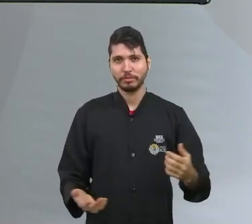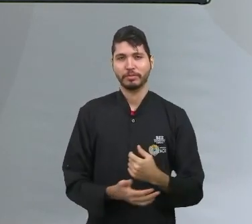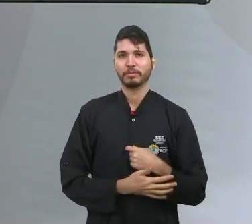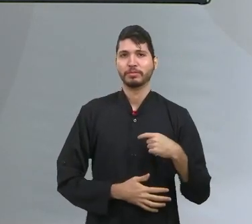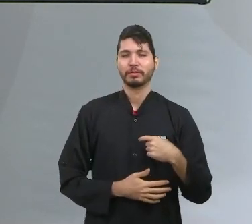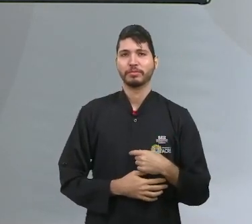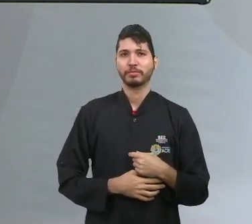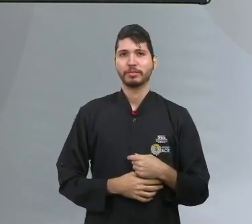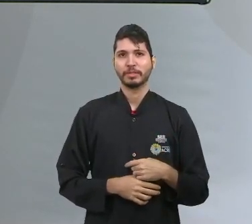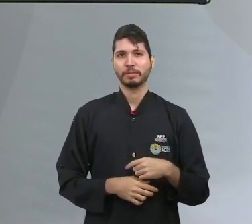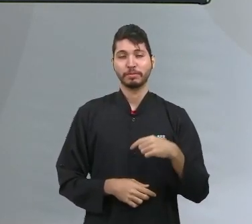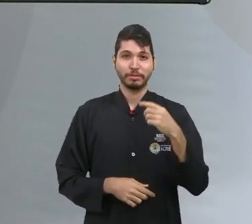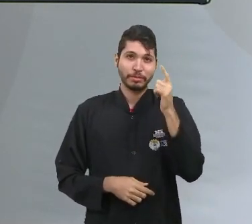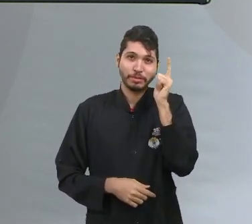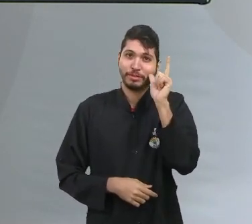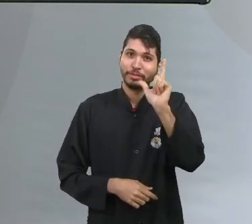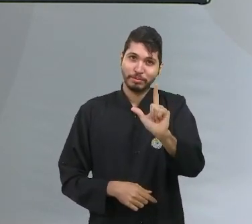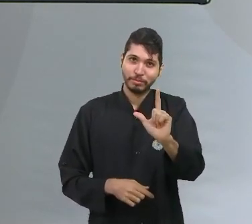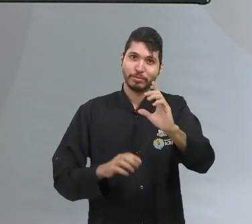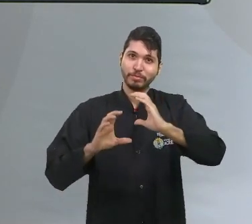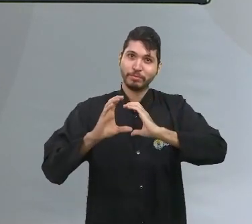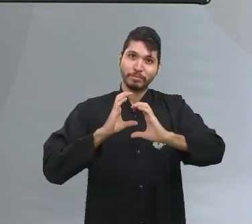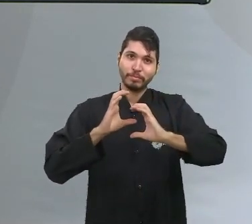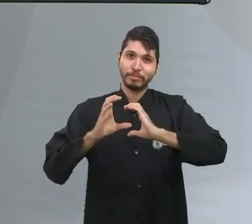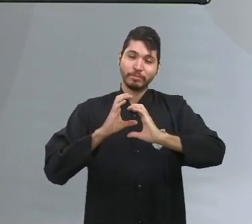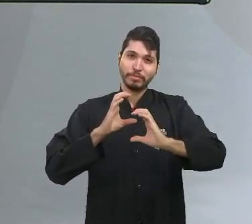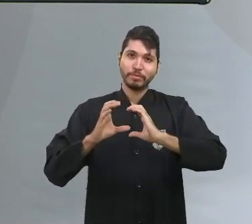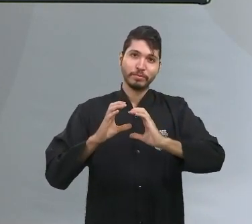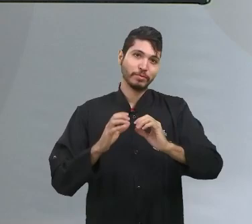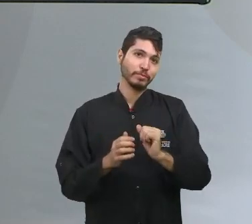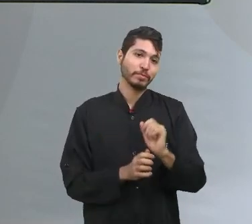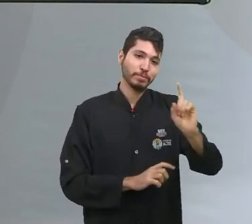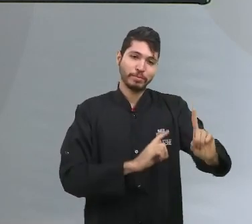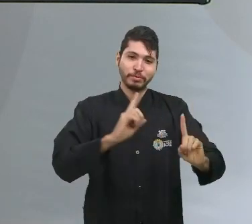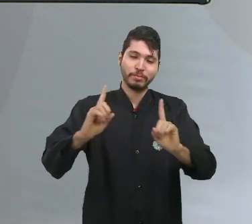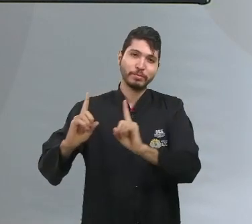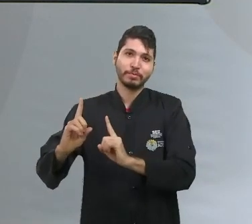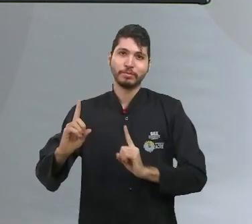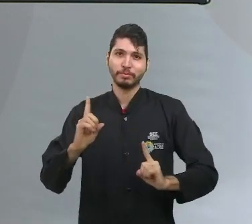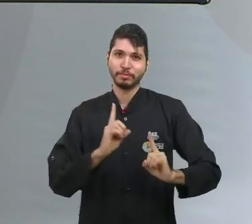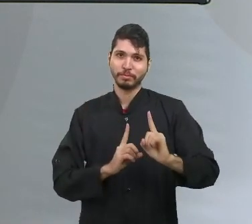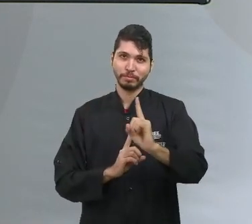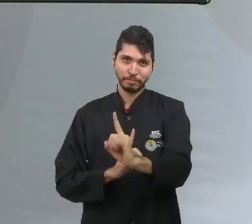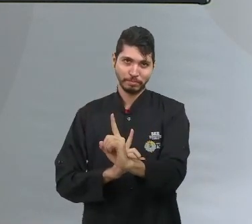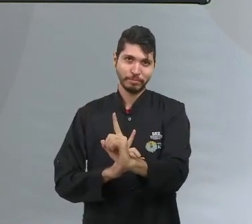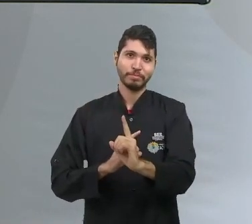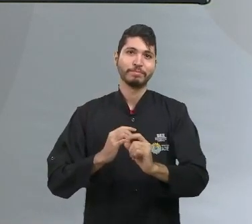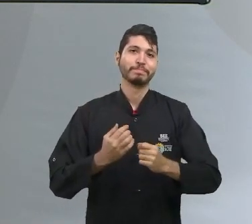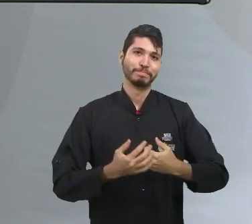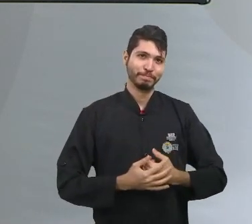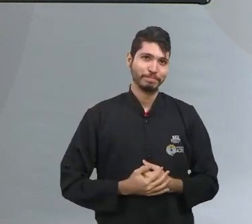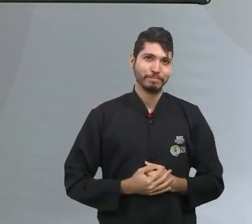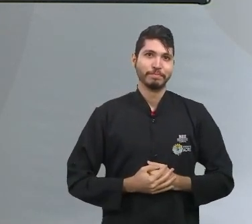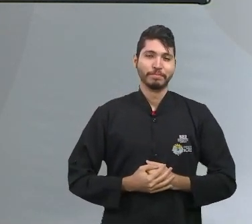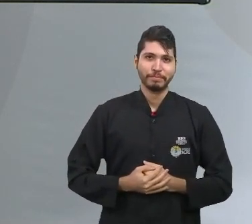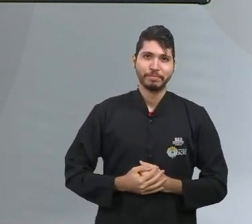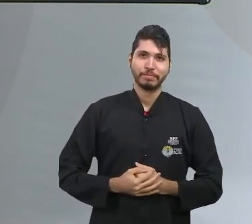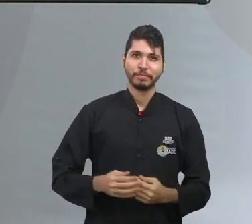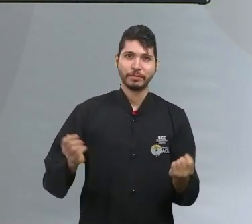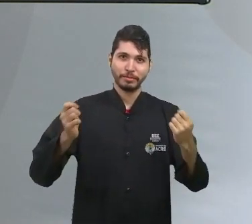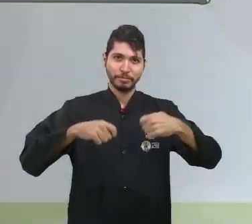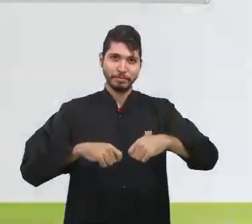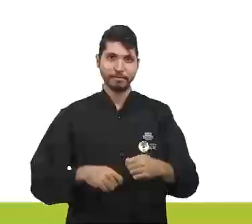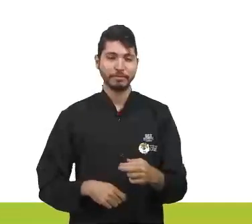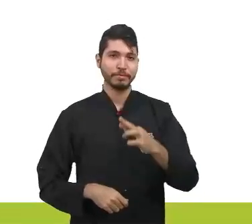estabelecer comunicação com os nossos pares. Vamos para o comando da questão e as possibilidades de